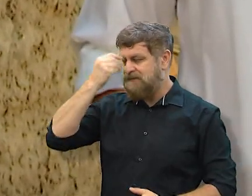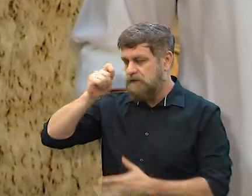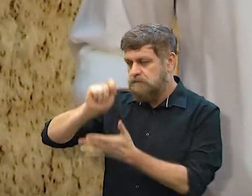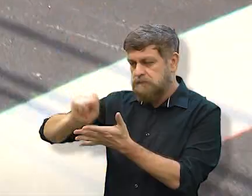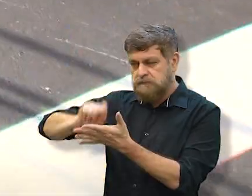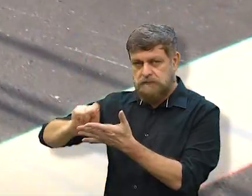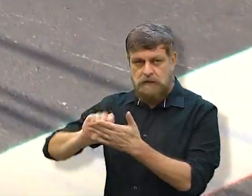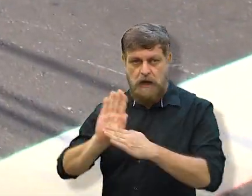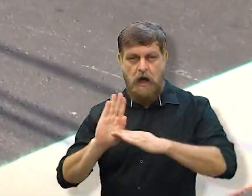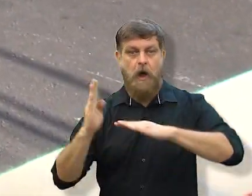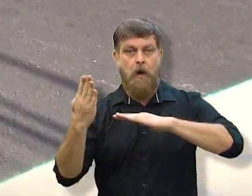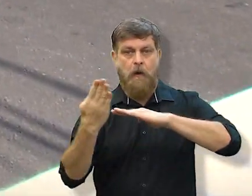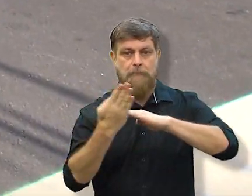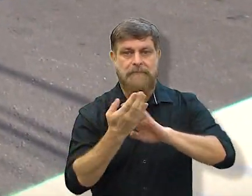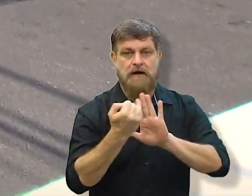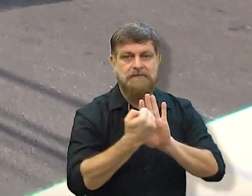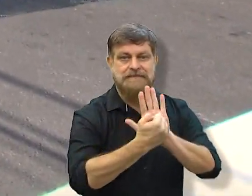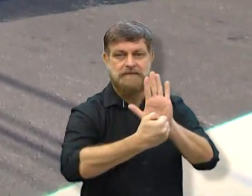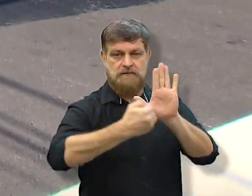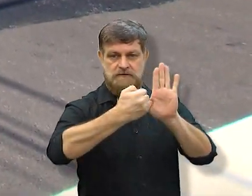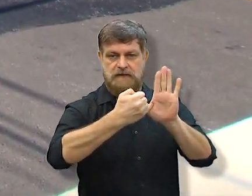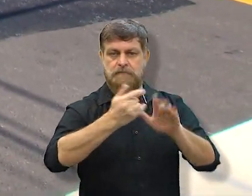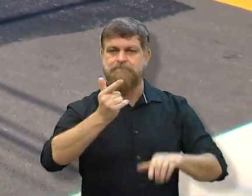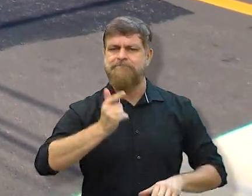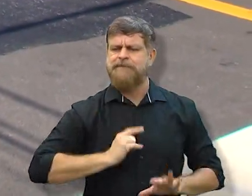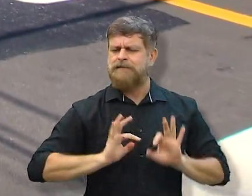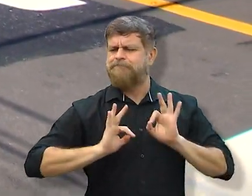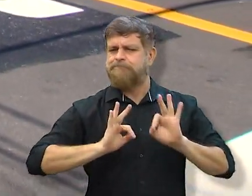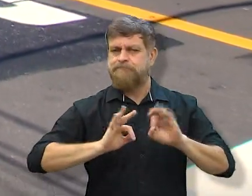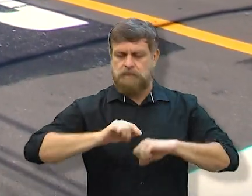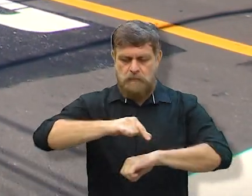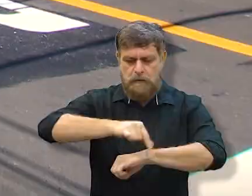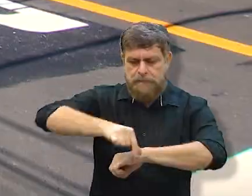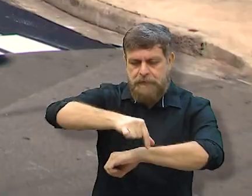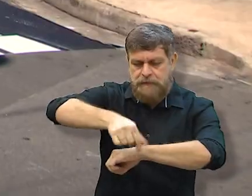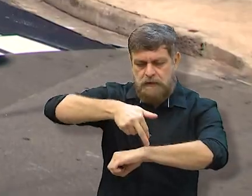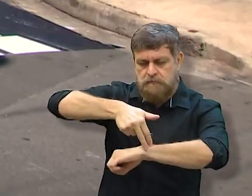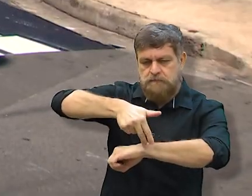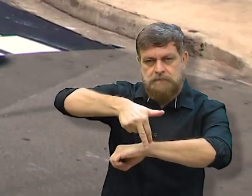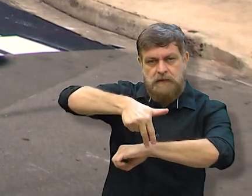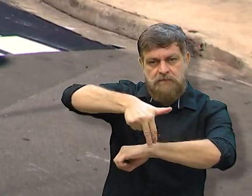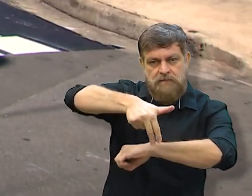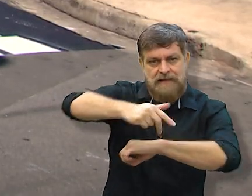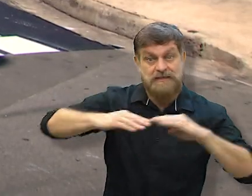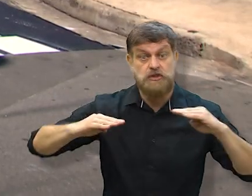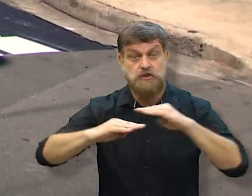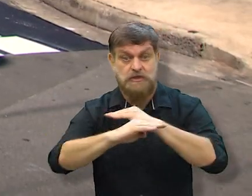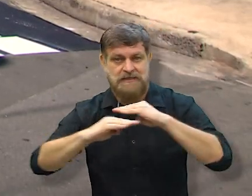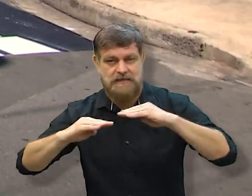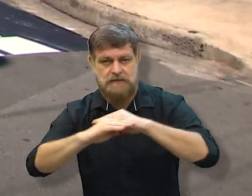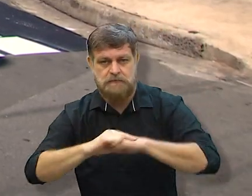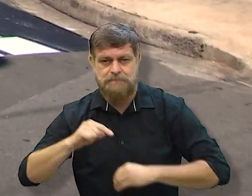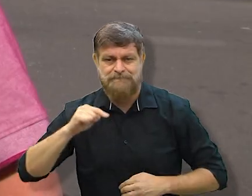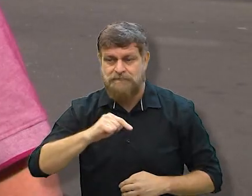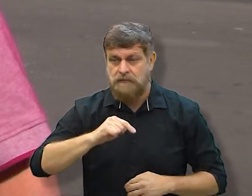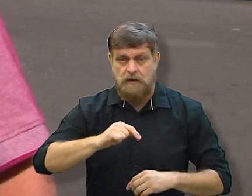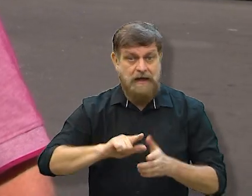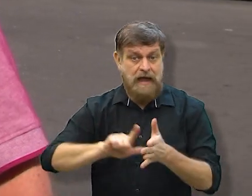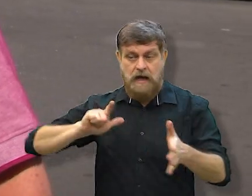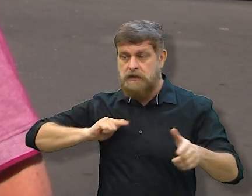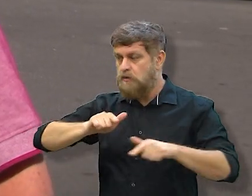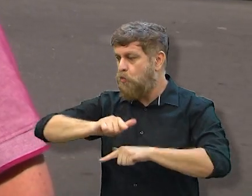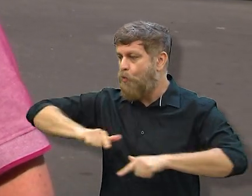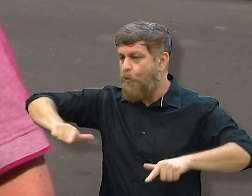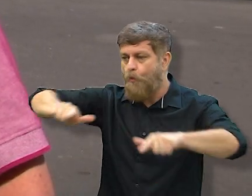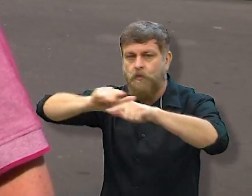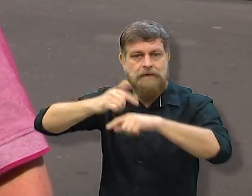Farmácia. Agora o bairro residencial São José ganhou nova sinalização de solo e faixas de trânsito. Sinalização